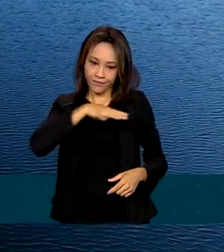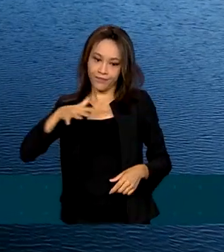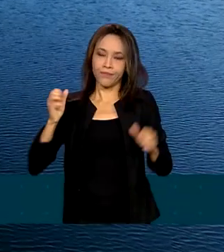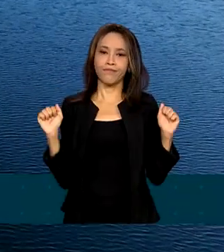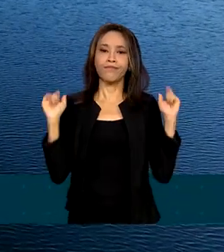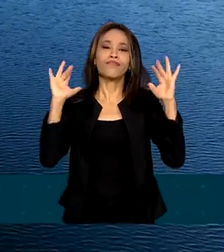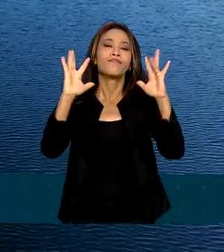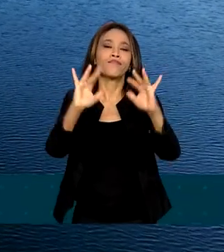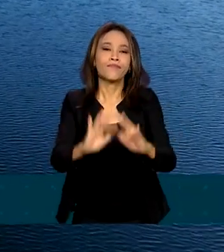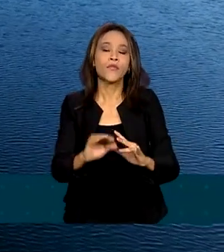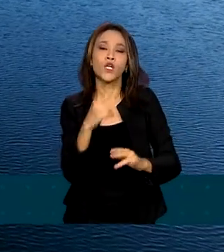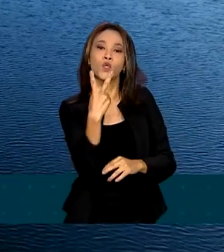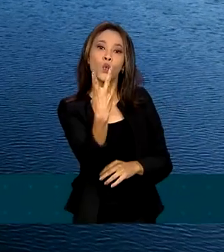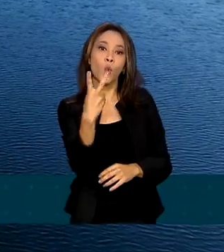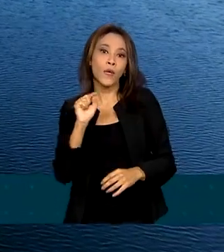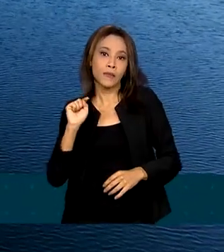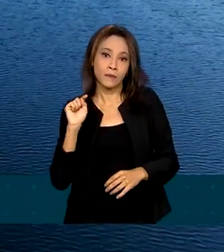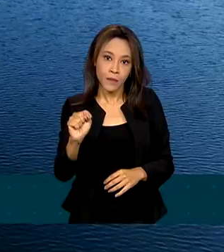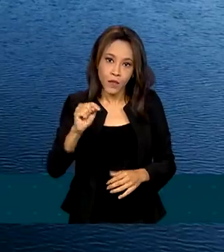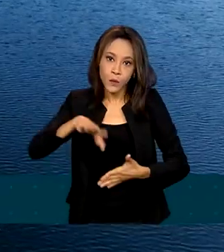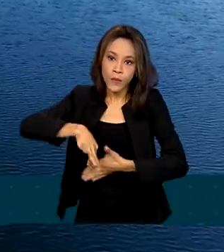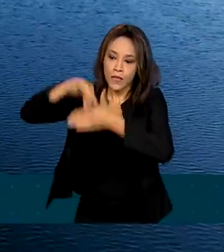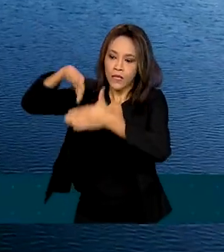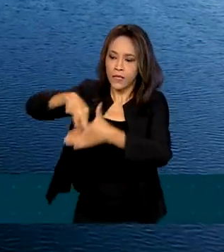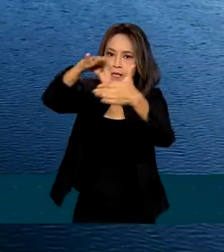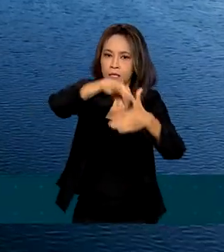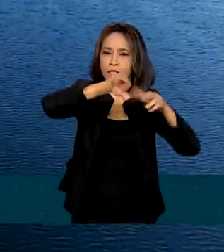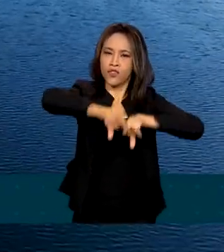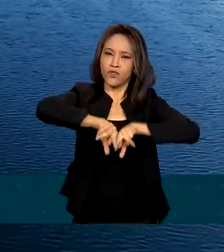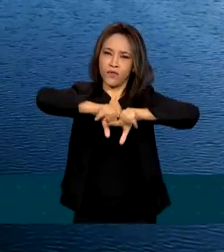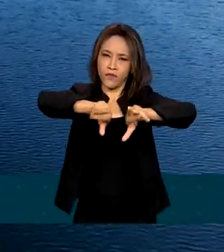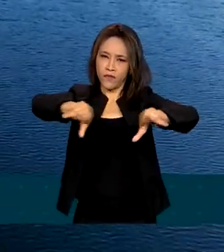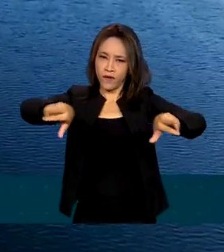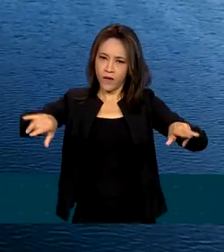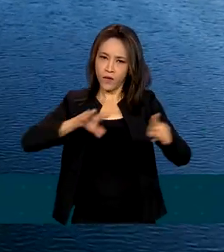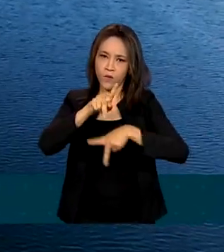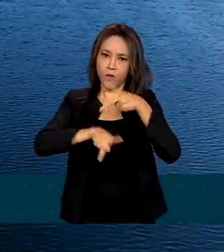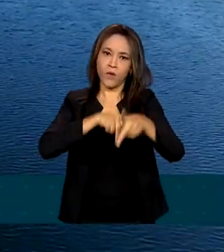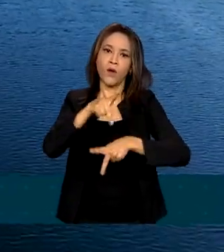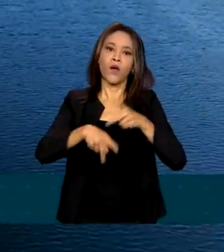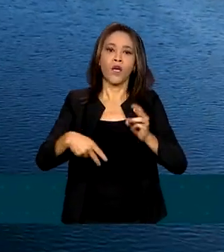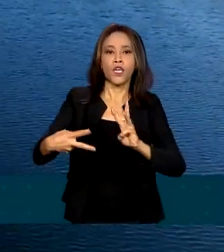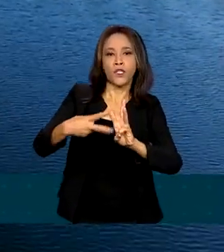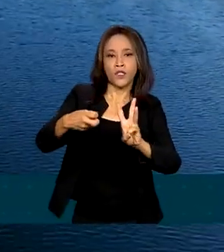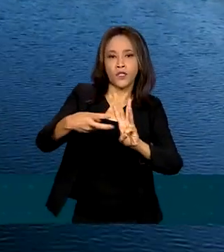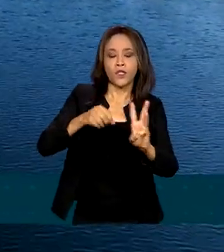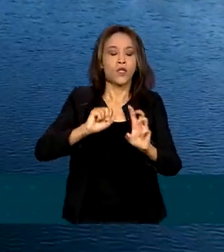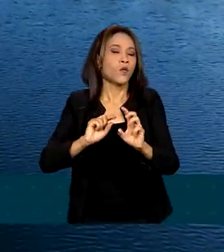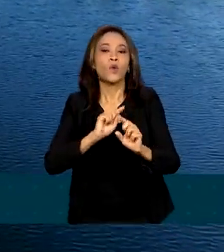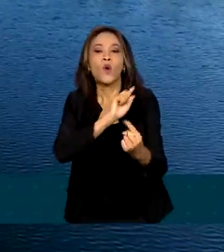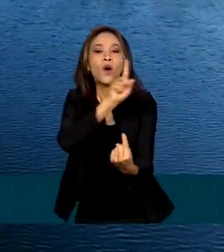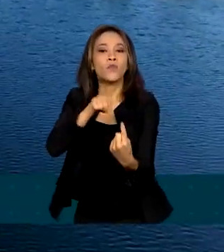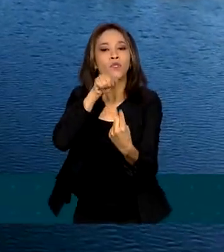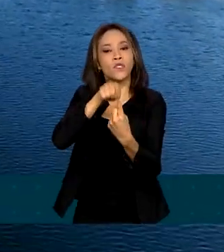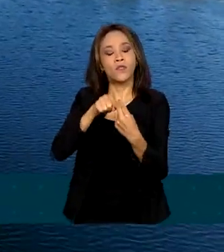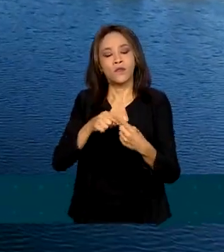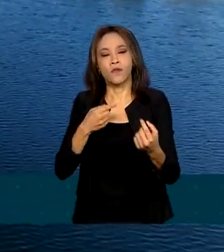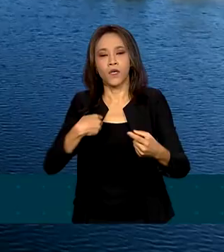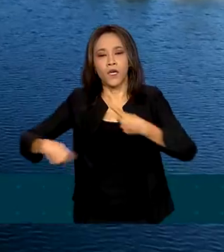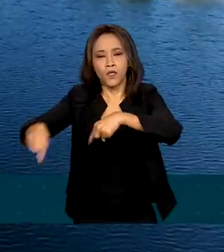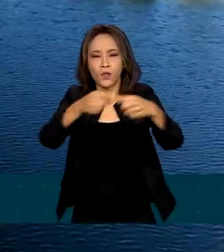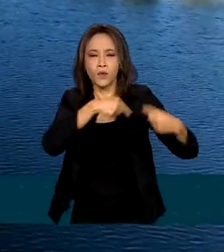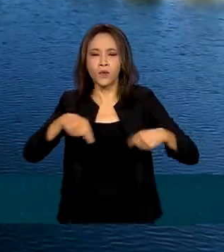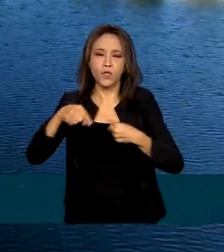cerca de 2 mil lideranças de diversas etnias. O objetivo do encontro é discutir temas prioritários para o movimento